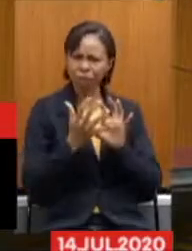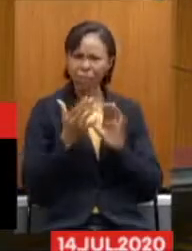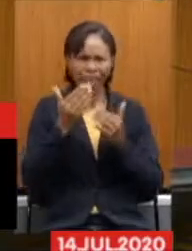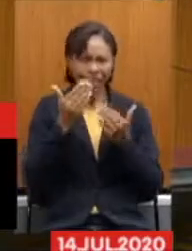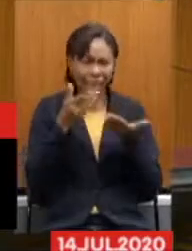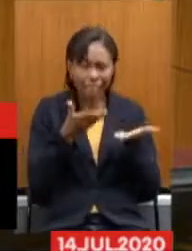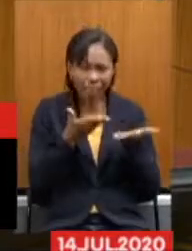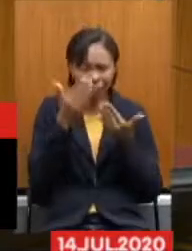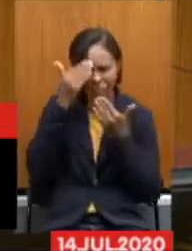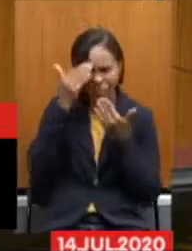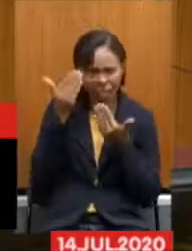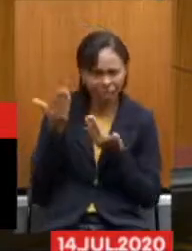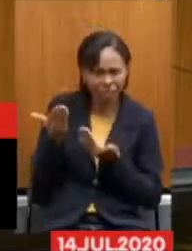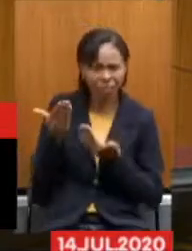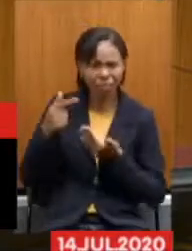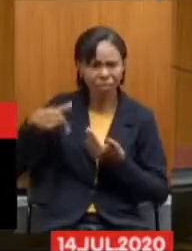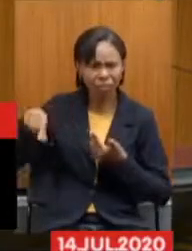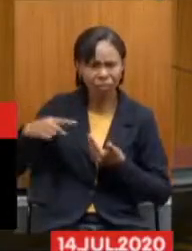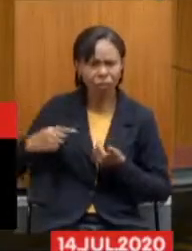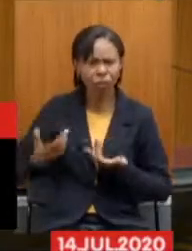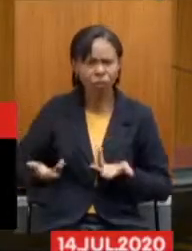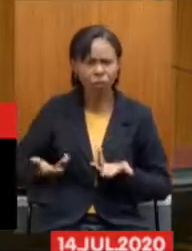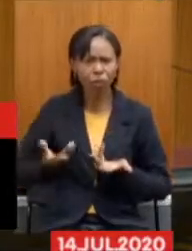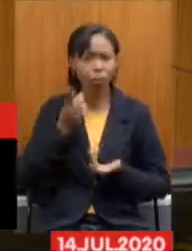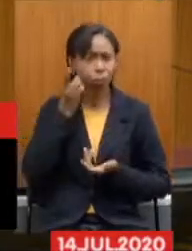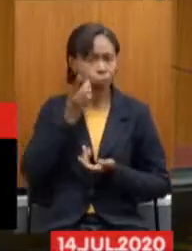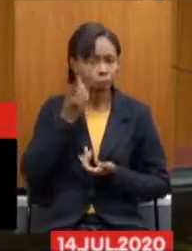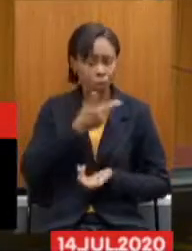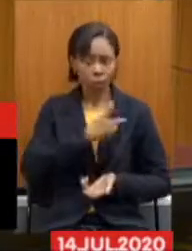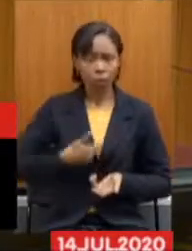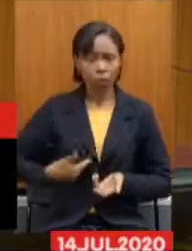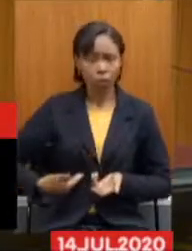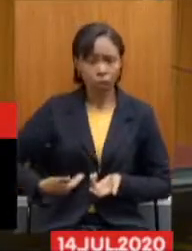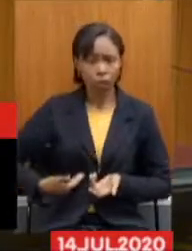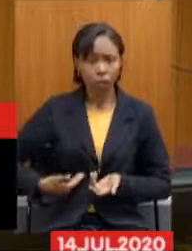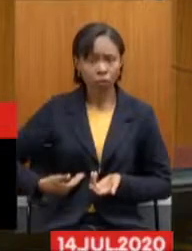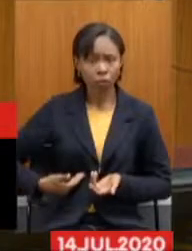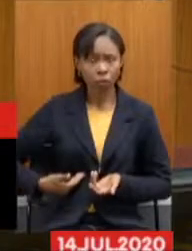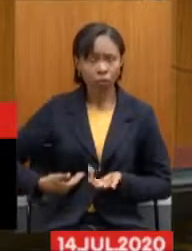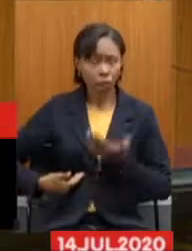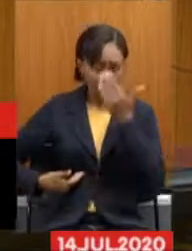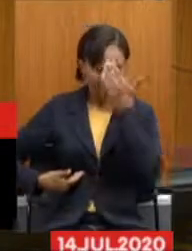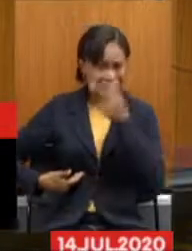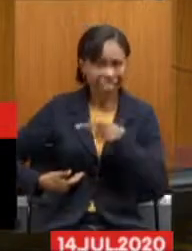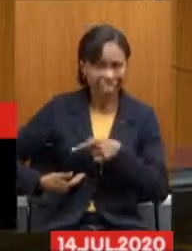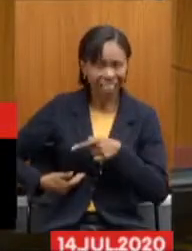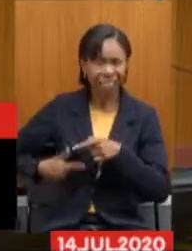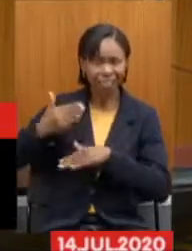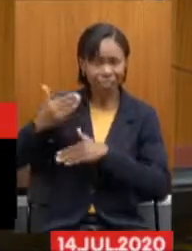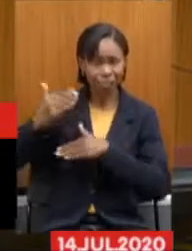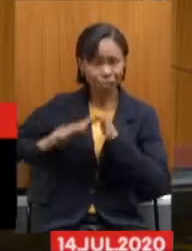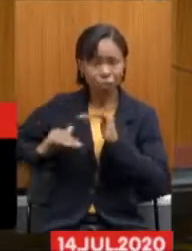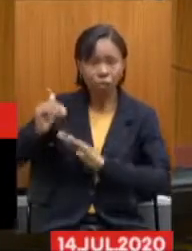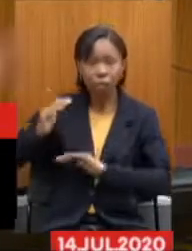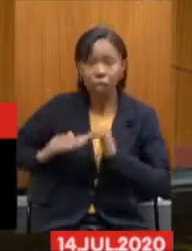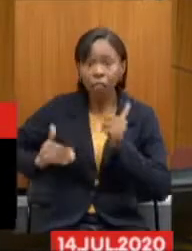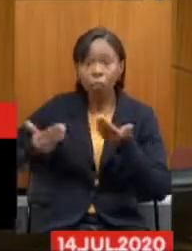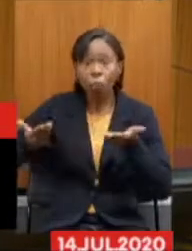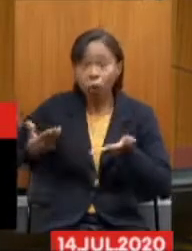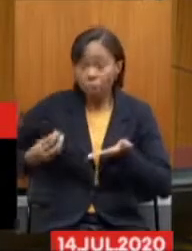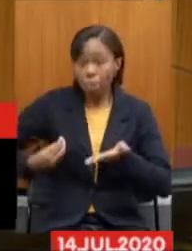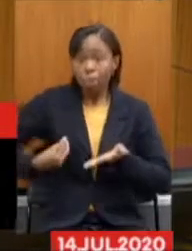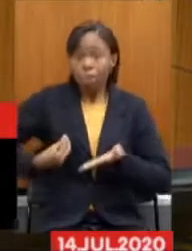ter do governo e dos deputados a esses profissionais que estão lá literalmente dando a vida para